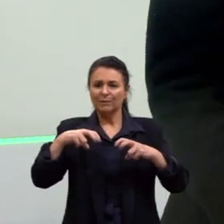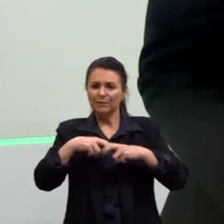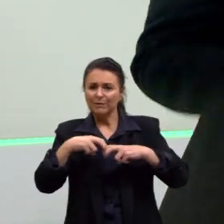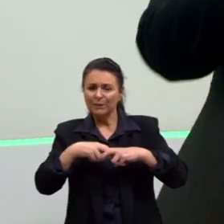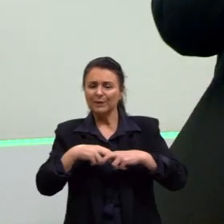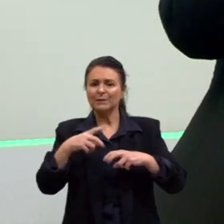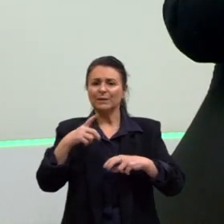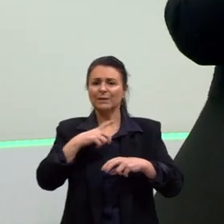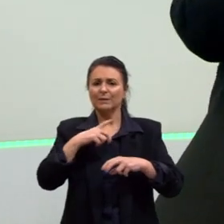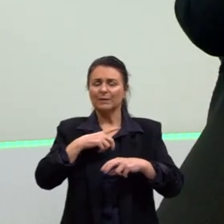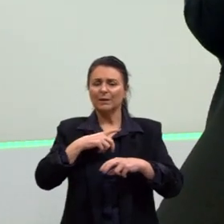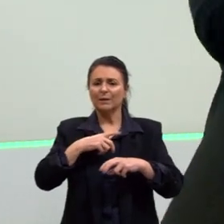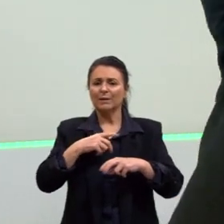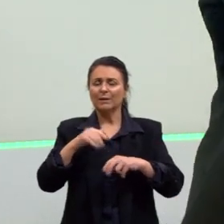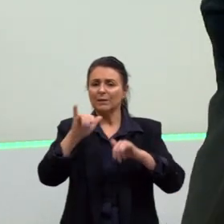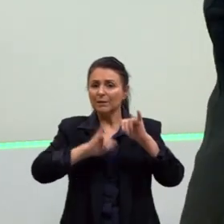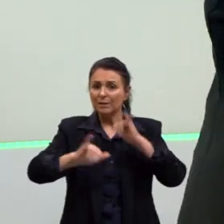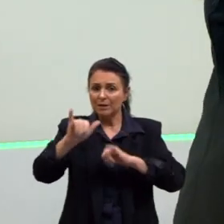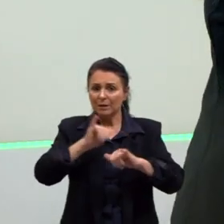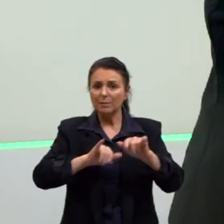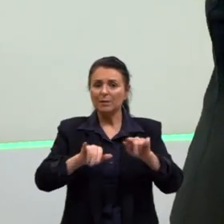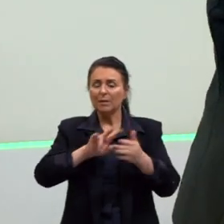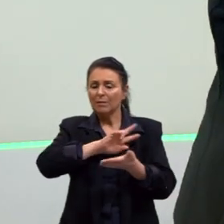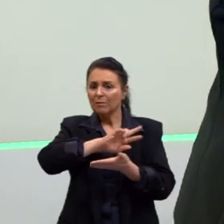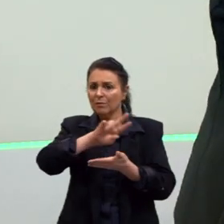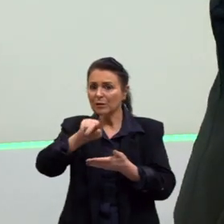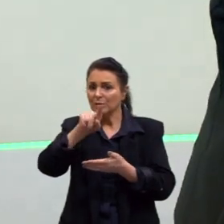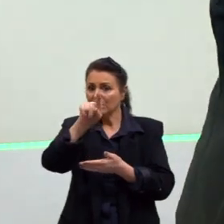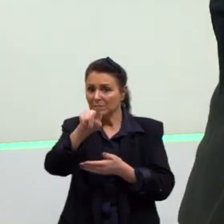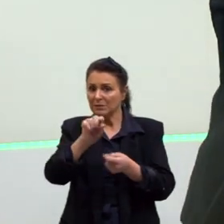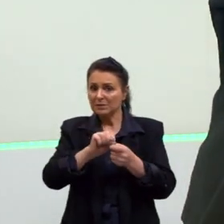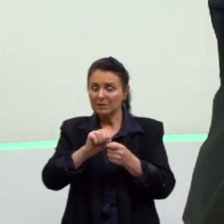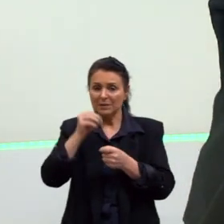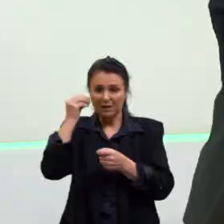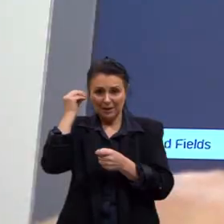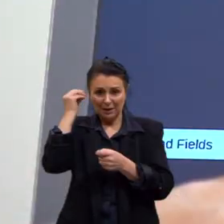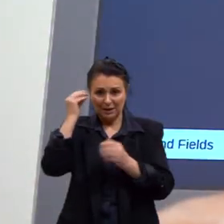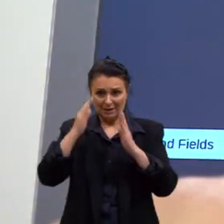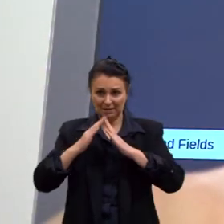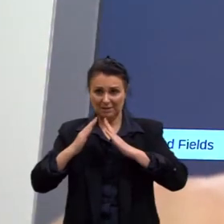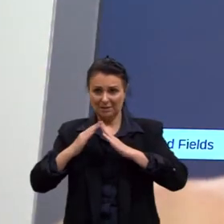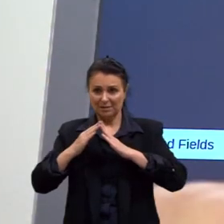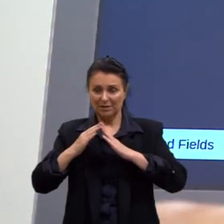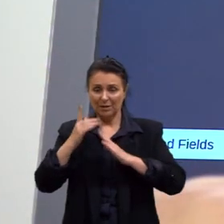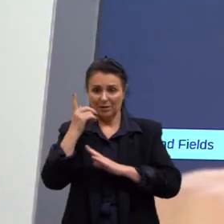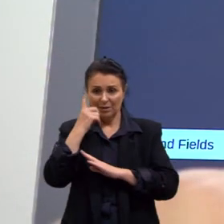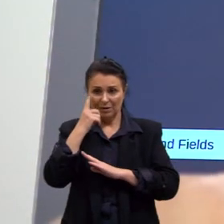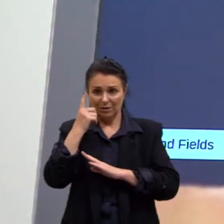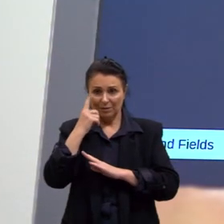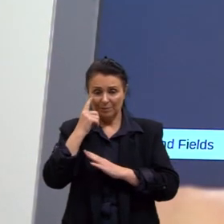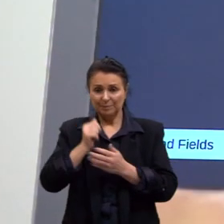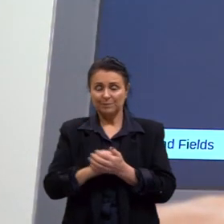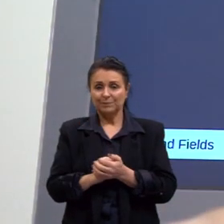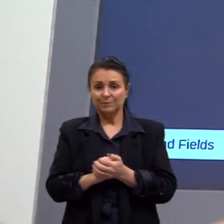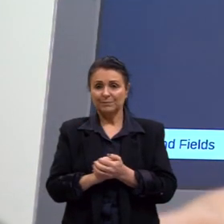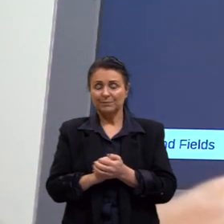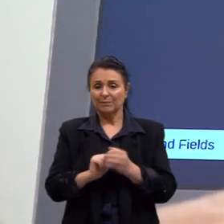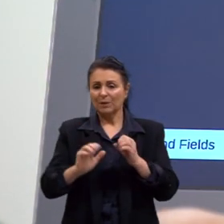biologia, de química, vários para vocês testarem em casa. Então, vou só colocar aqui uma carga, vou colocar uma carga